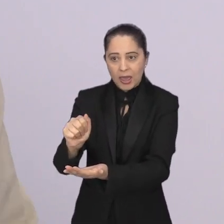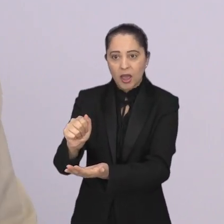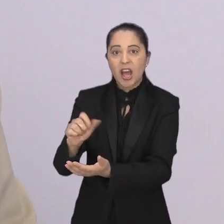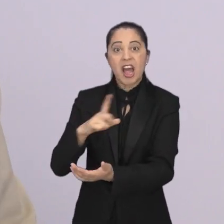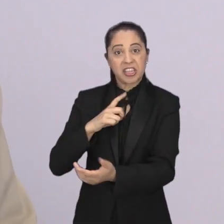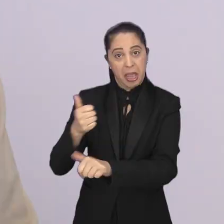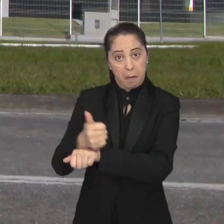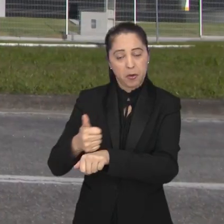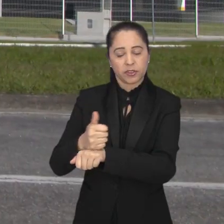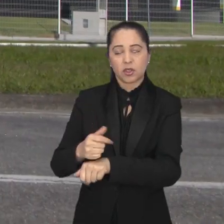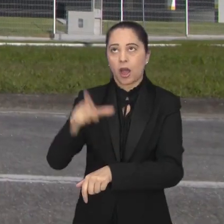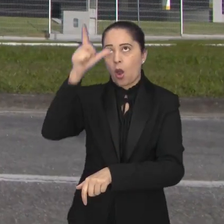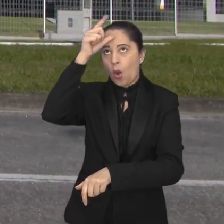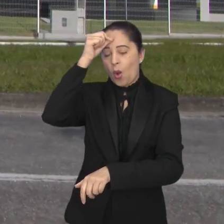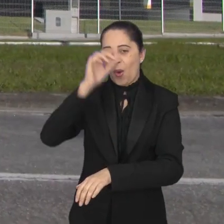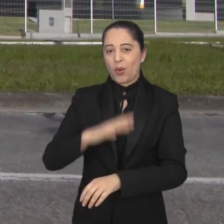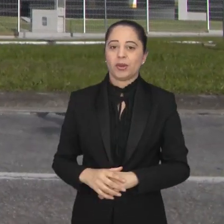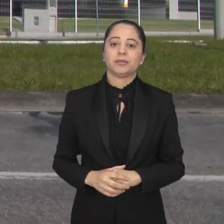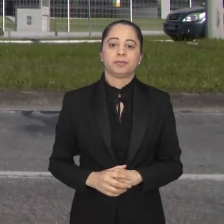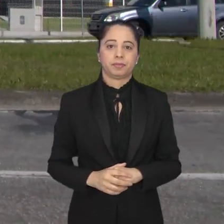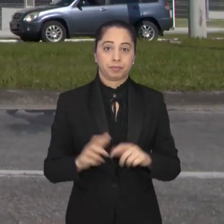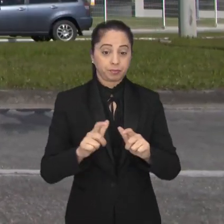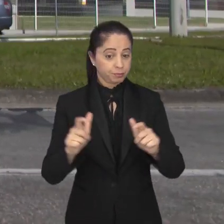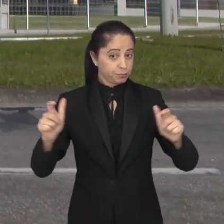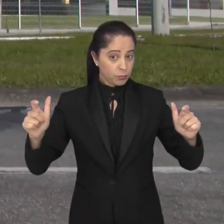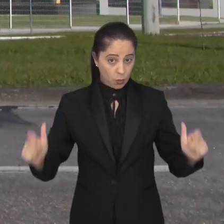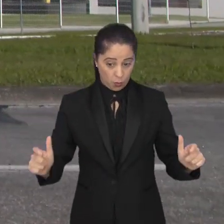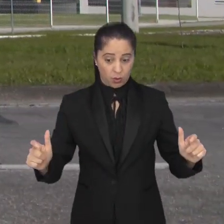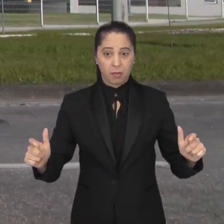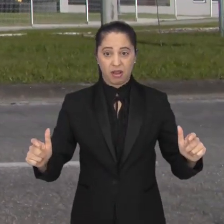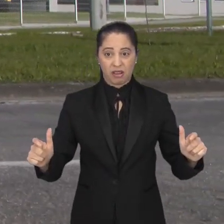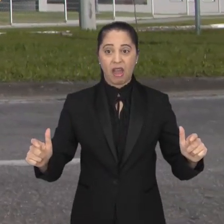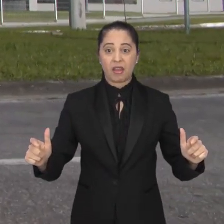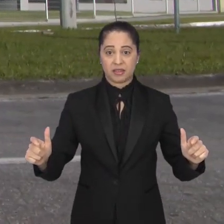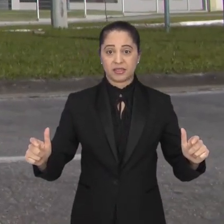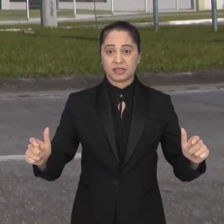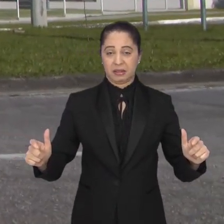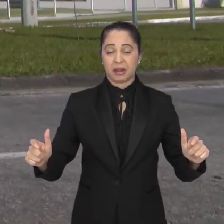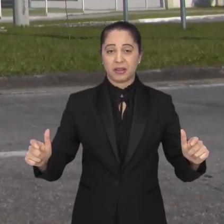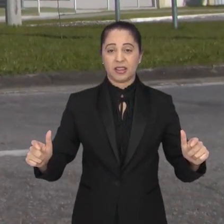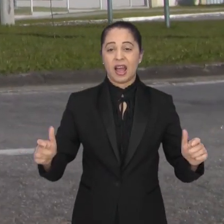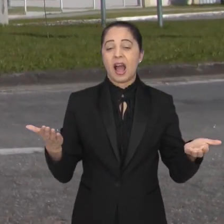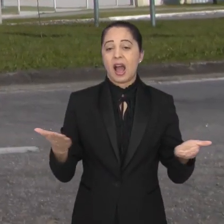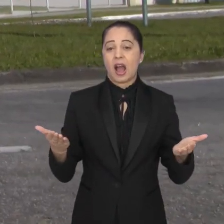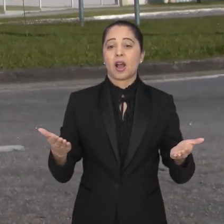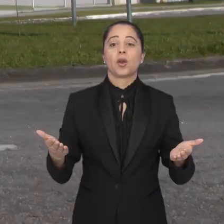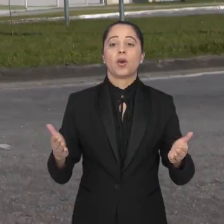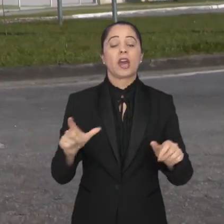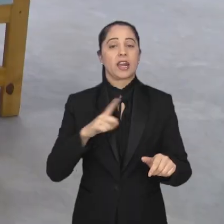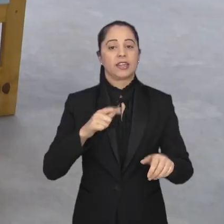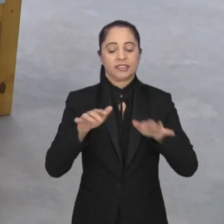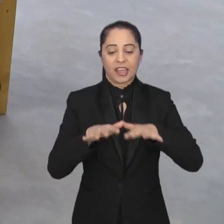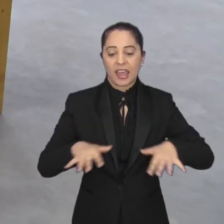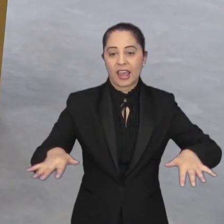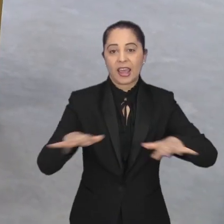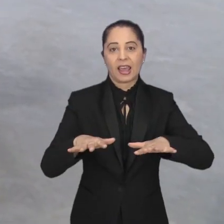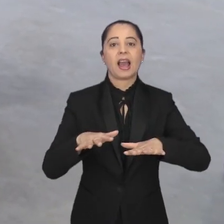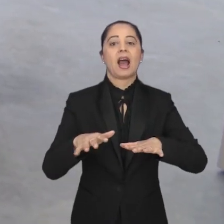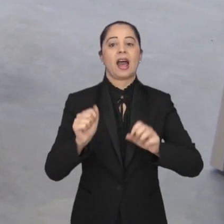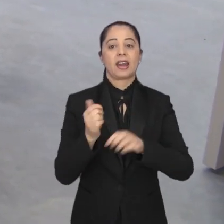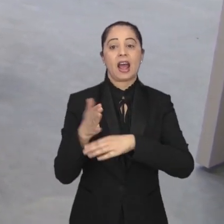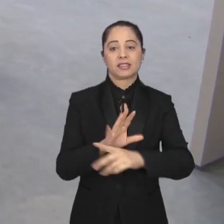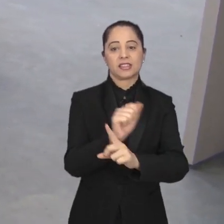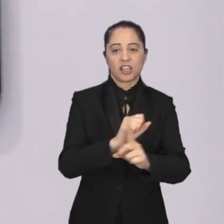gente fica aliviado. O prédio vai abrigar as futuras instalações dos projetos e capacitações do Gaia nas áreas de